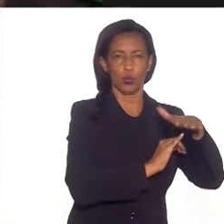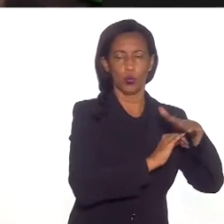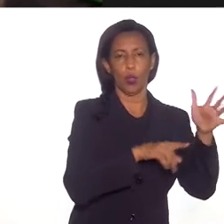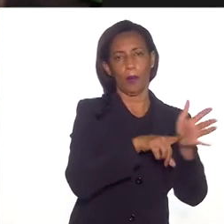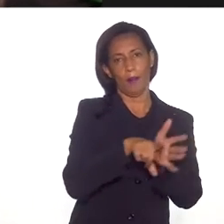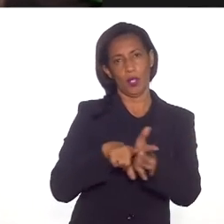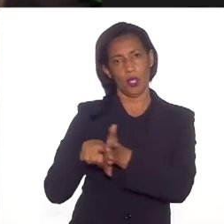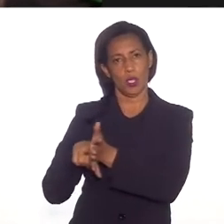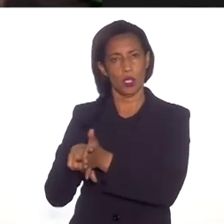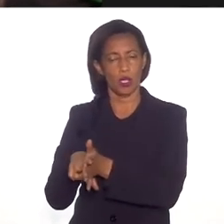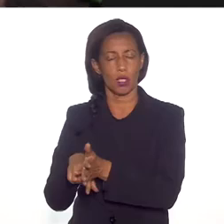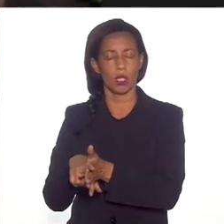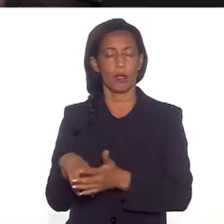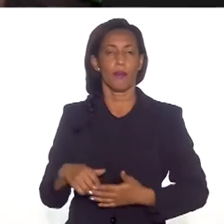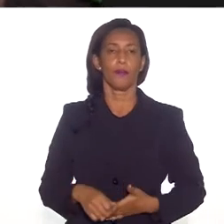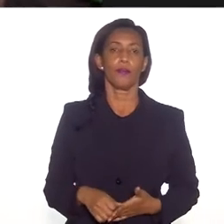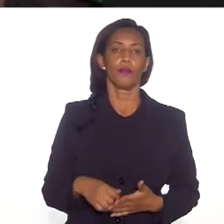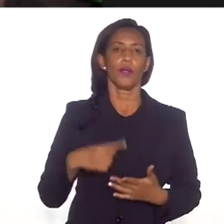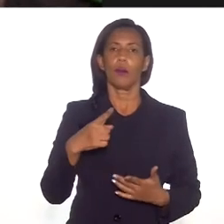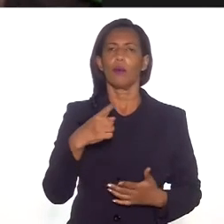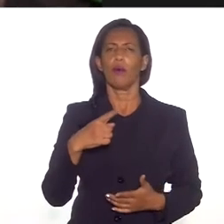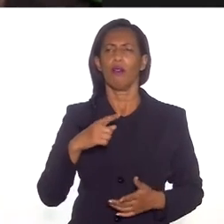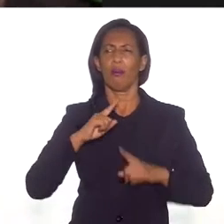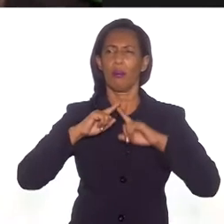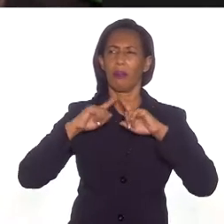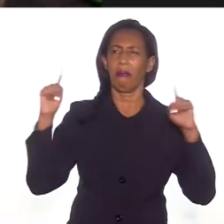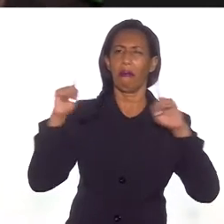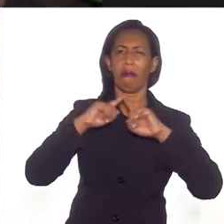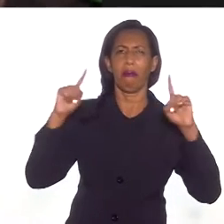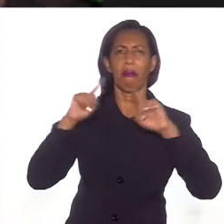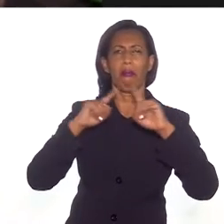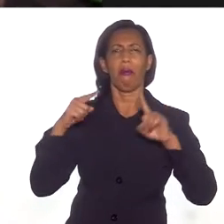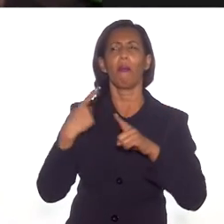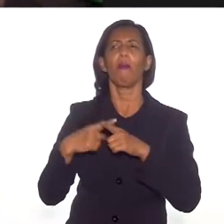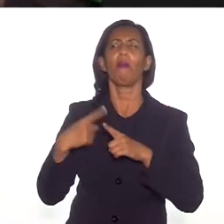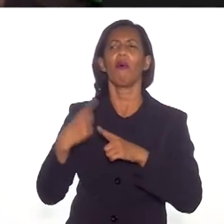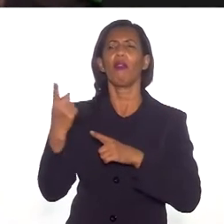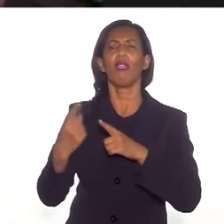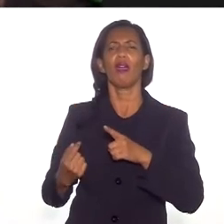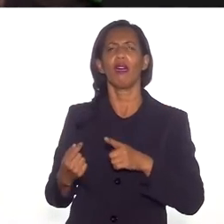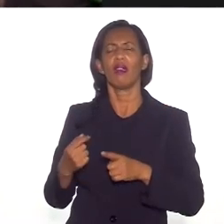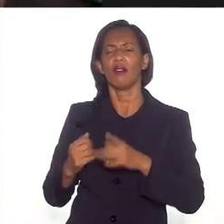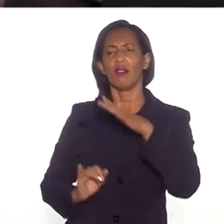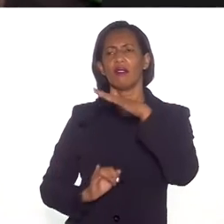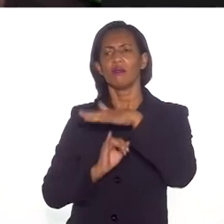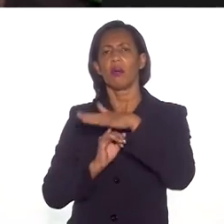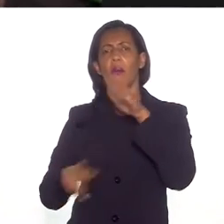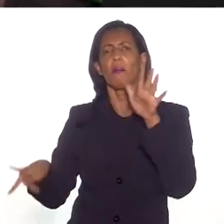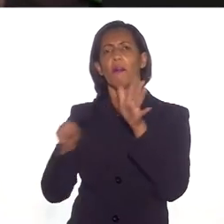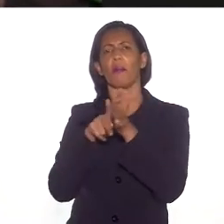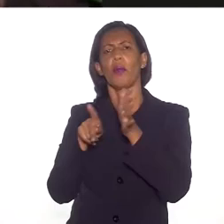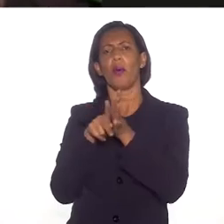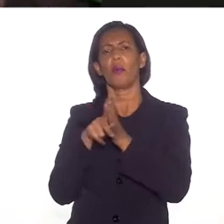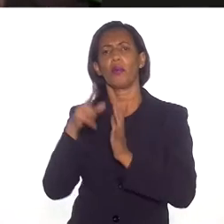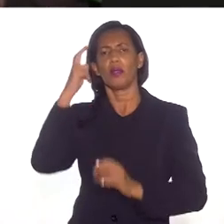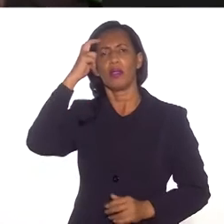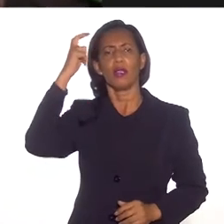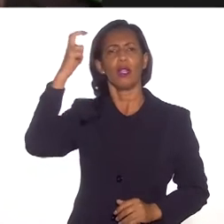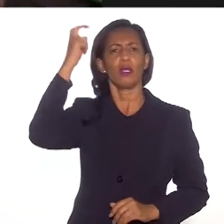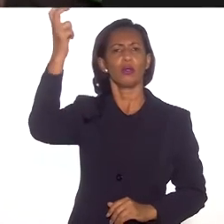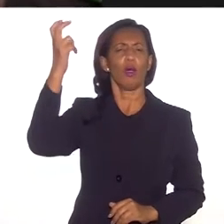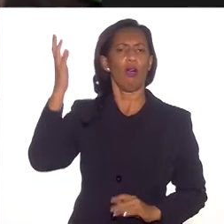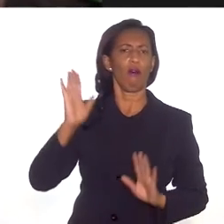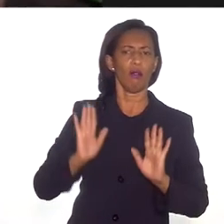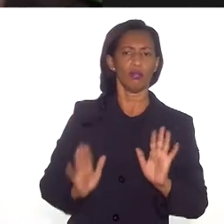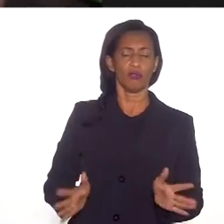institutos de pesquisa, que questionavam um pouco o porquê criar o Instituto de Propriedade Intelectual,